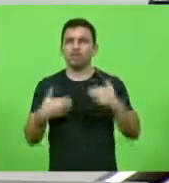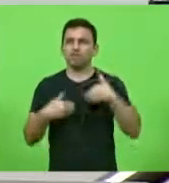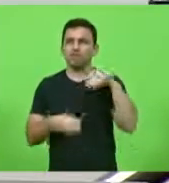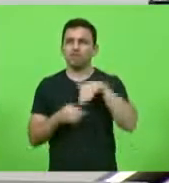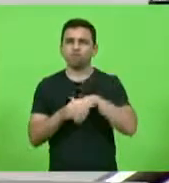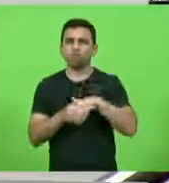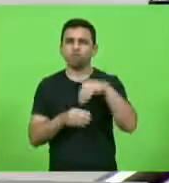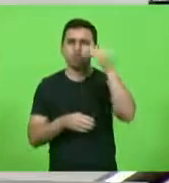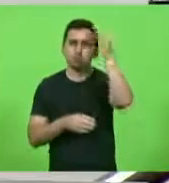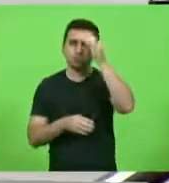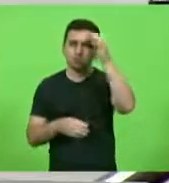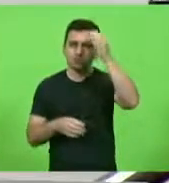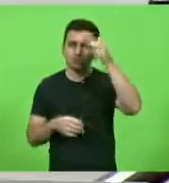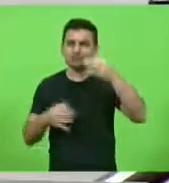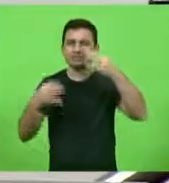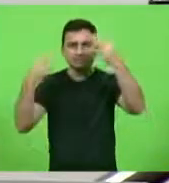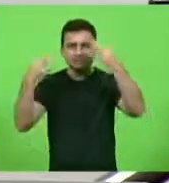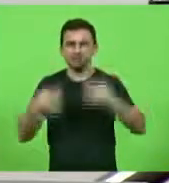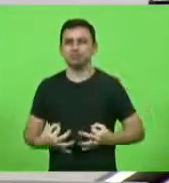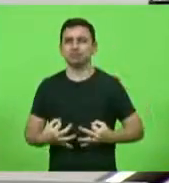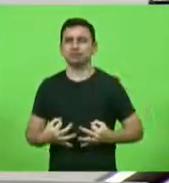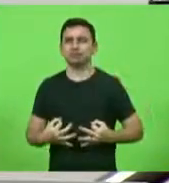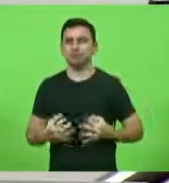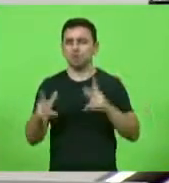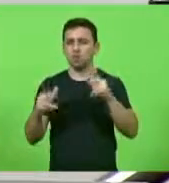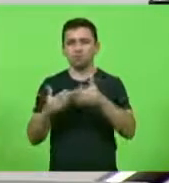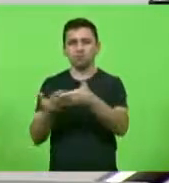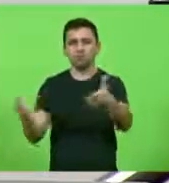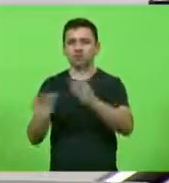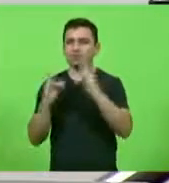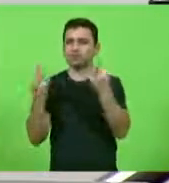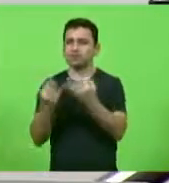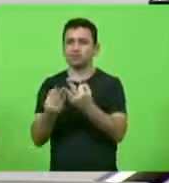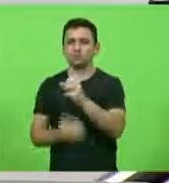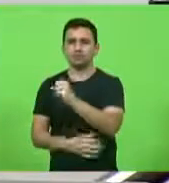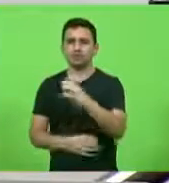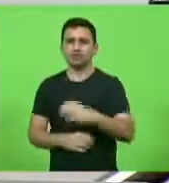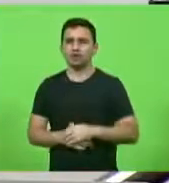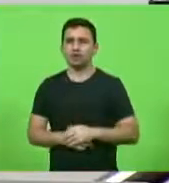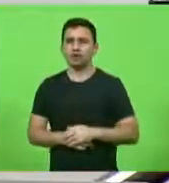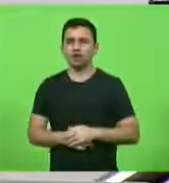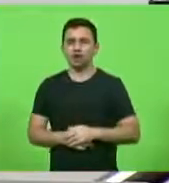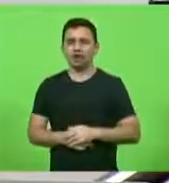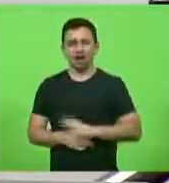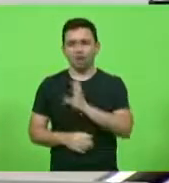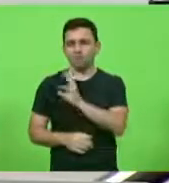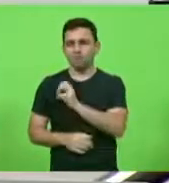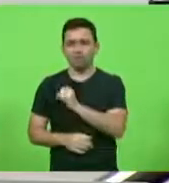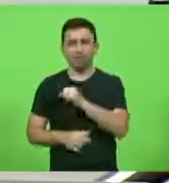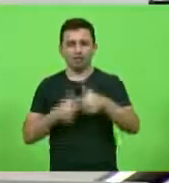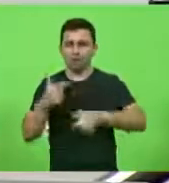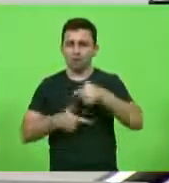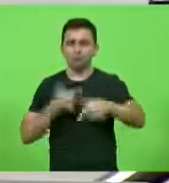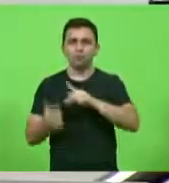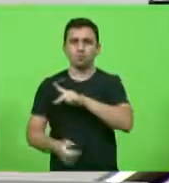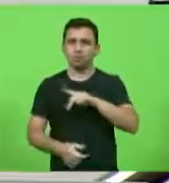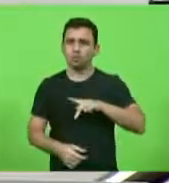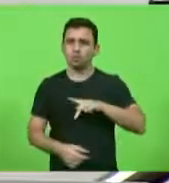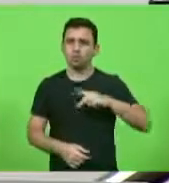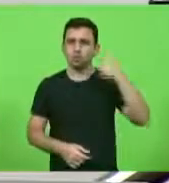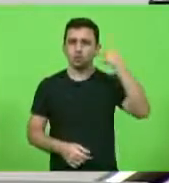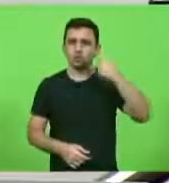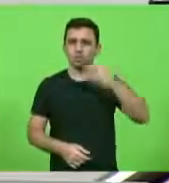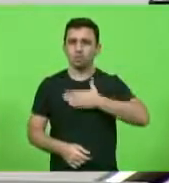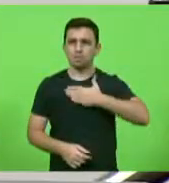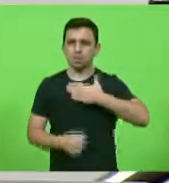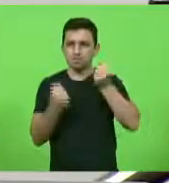consciência das honestas famílias catarinenses aprendi a amar o serviço público a política para mim não é um